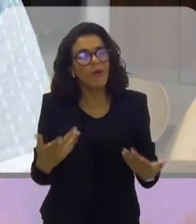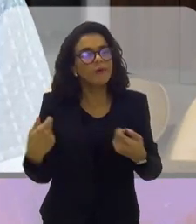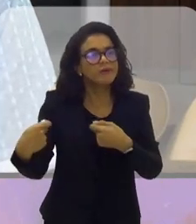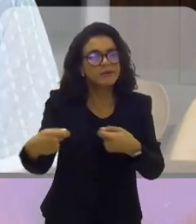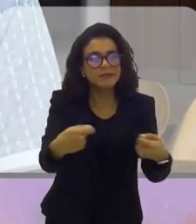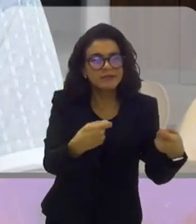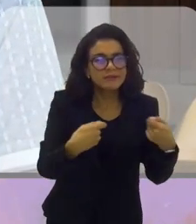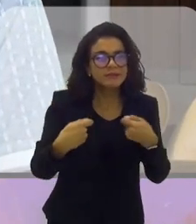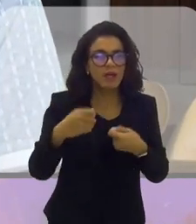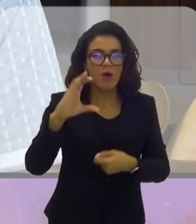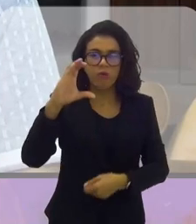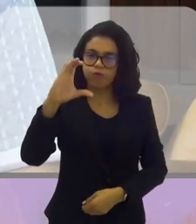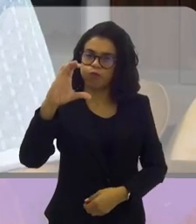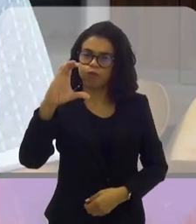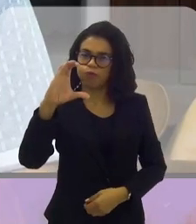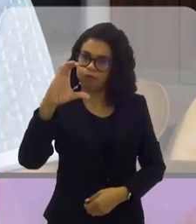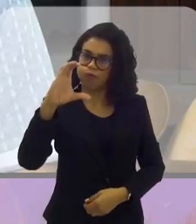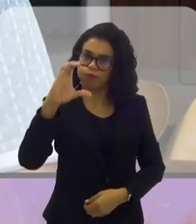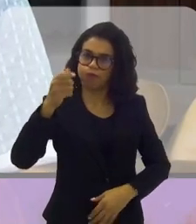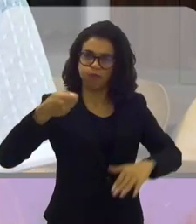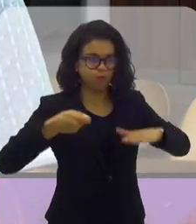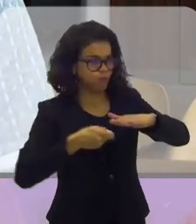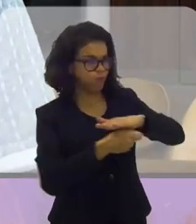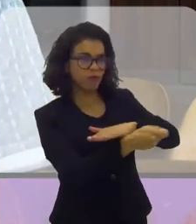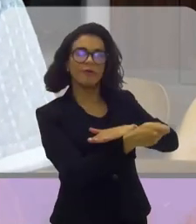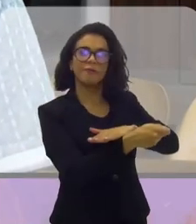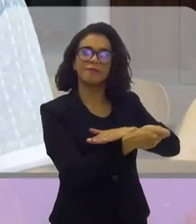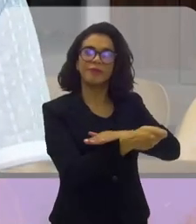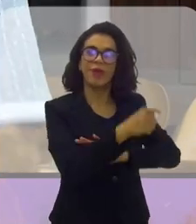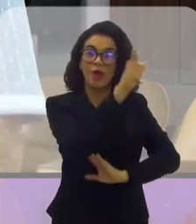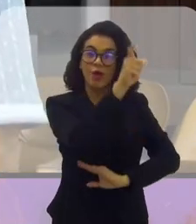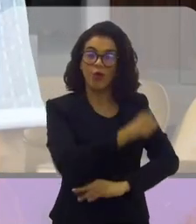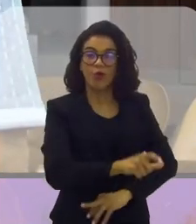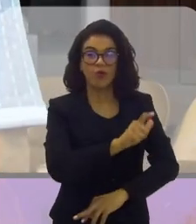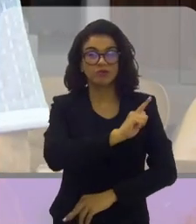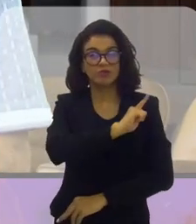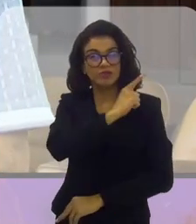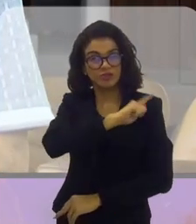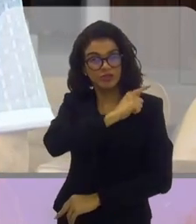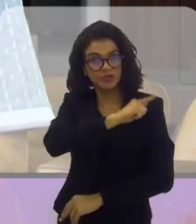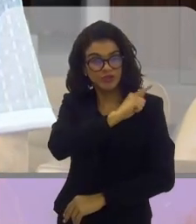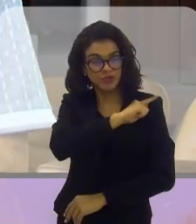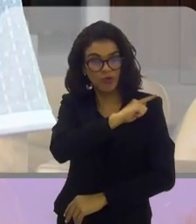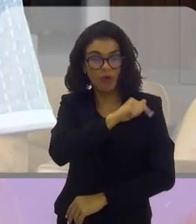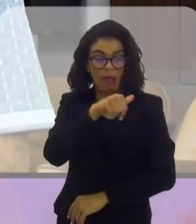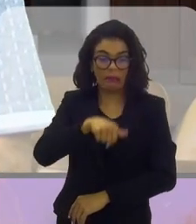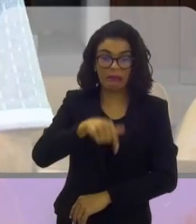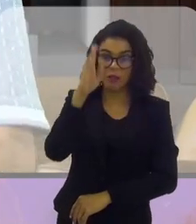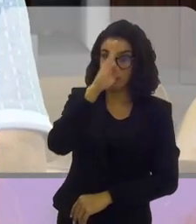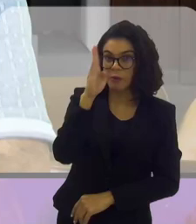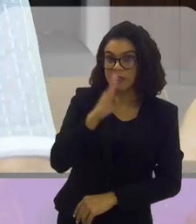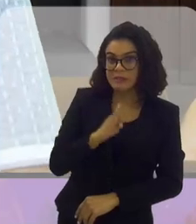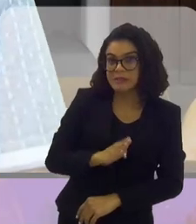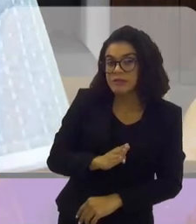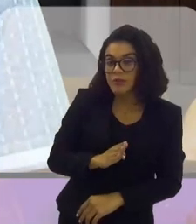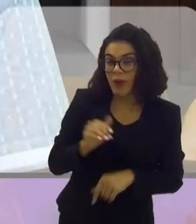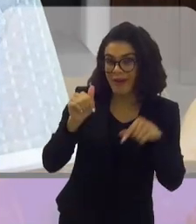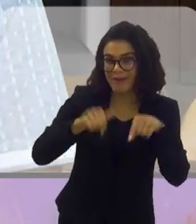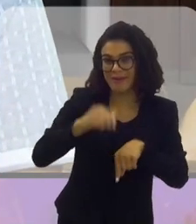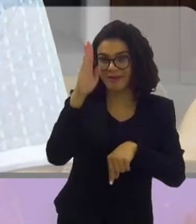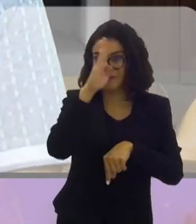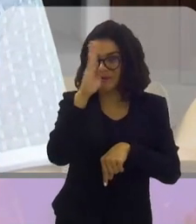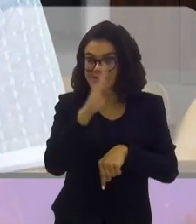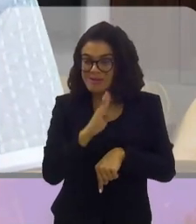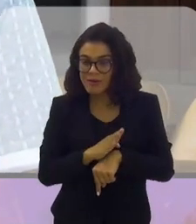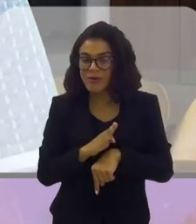então isso requer um investimento muito grande. Em que o dirigente aqui do país, pelo que a gente sabe, aqui